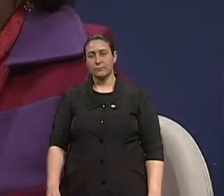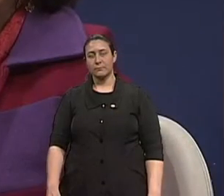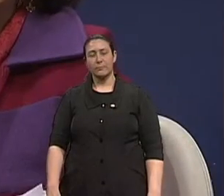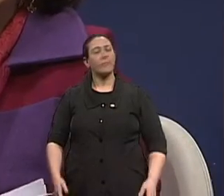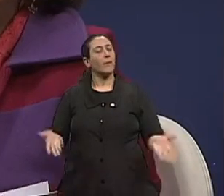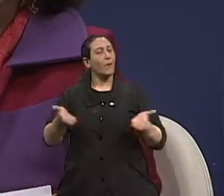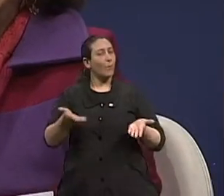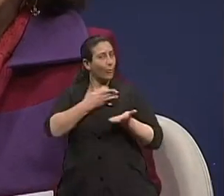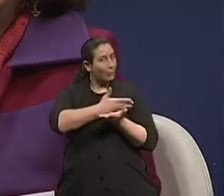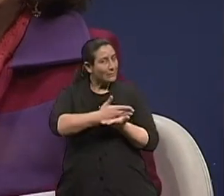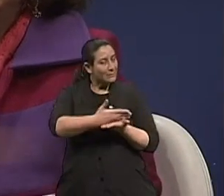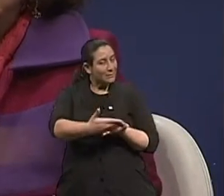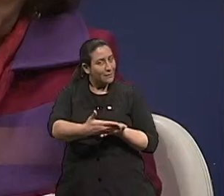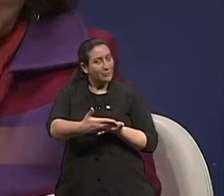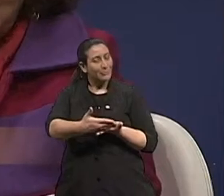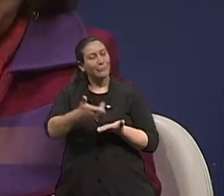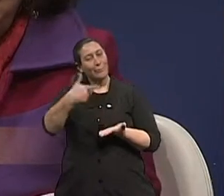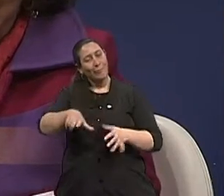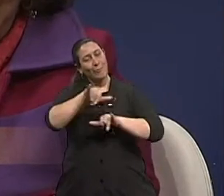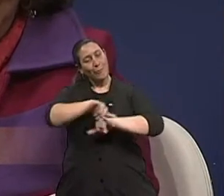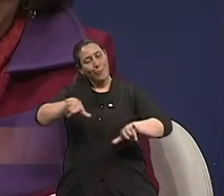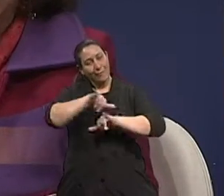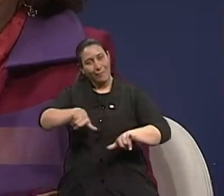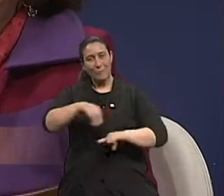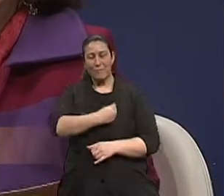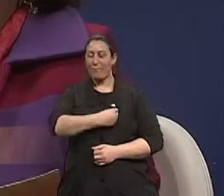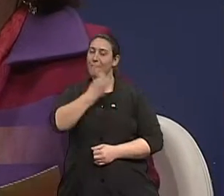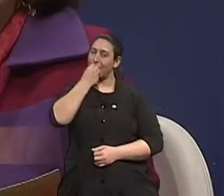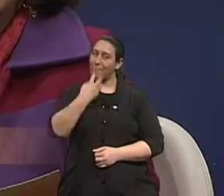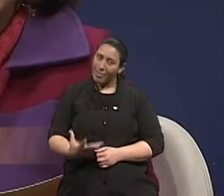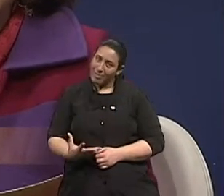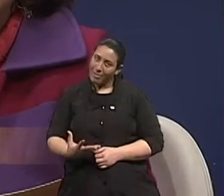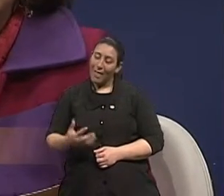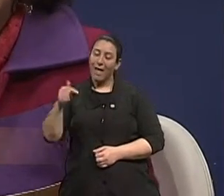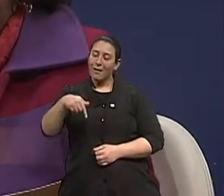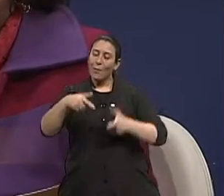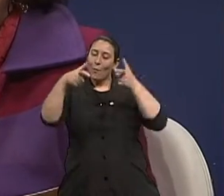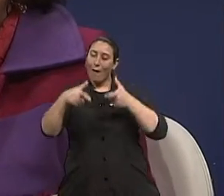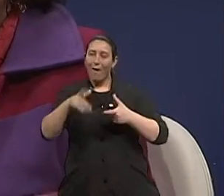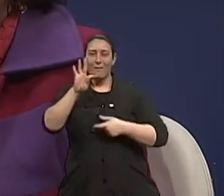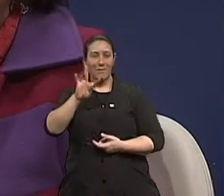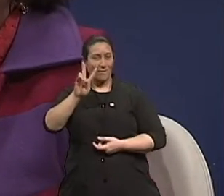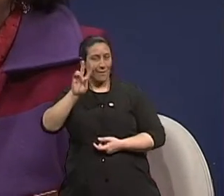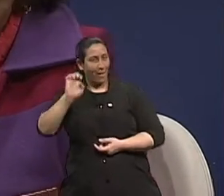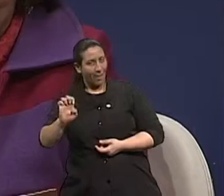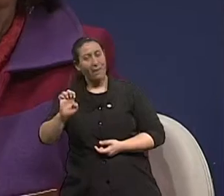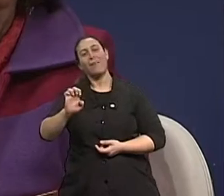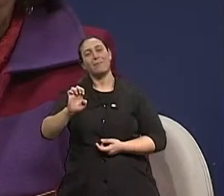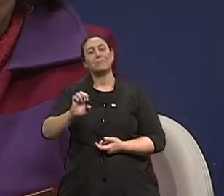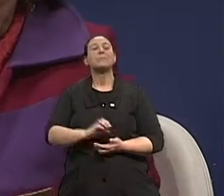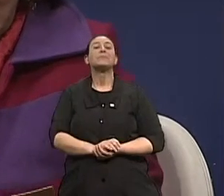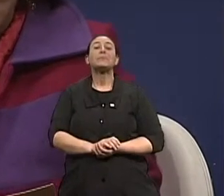Estamos começando mais um nosso Viva Bem aqui no Moro Santa Tereza, aqui na nossa, na minha, na sua